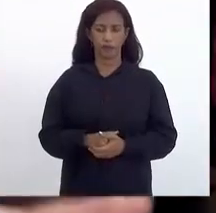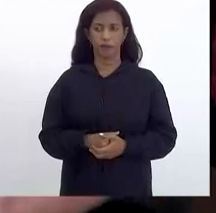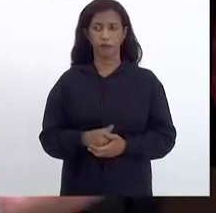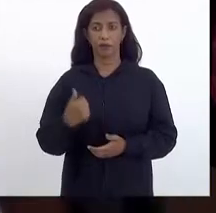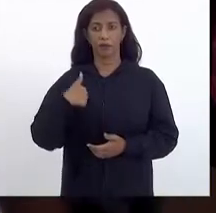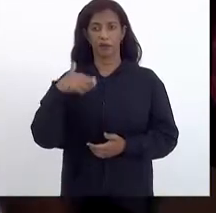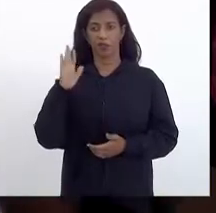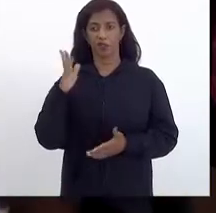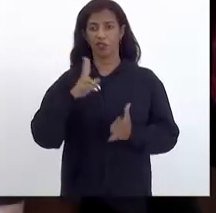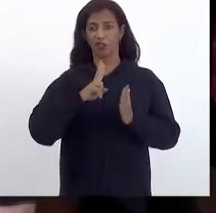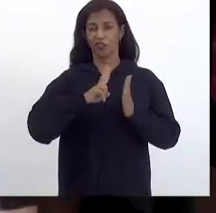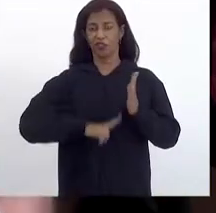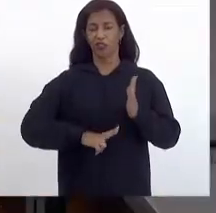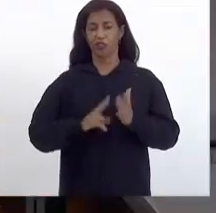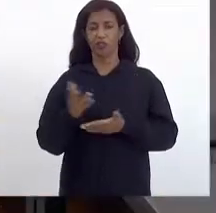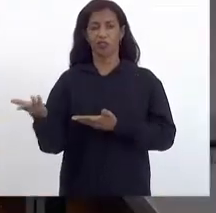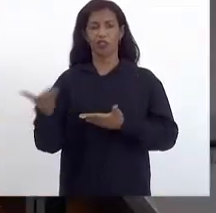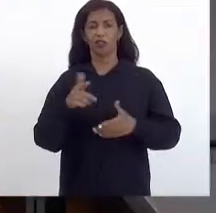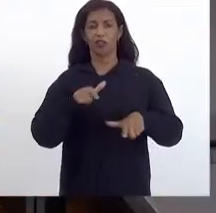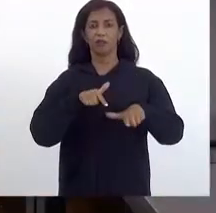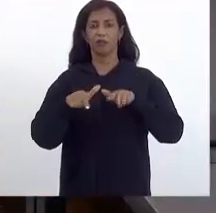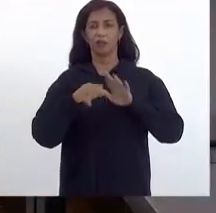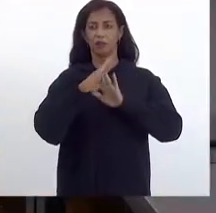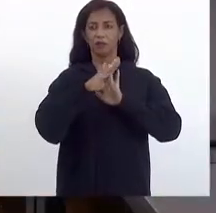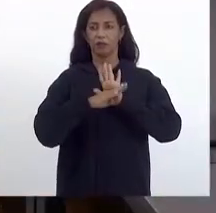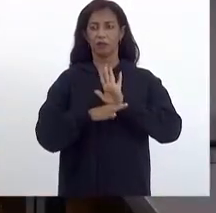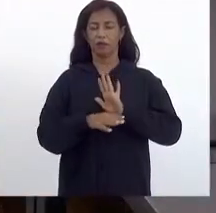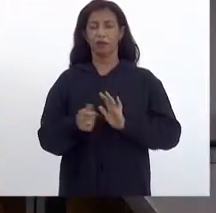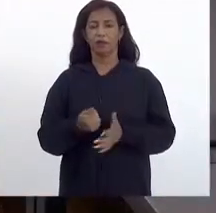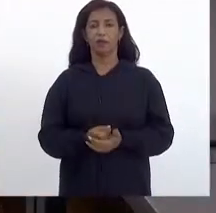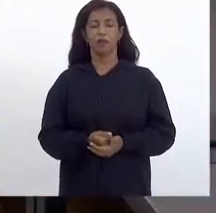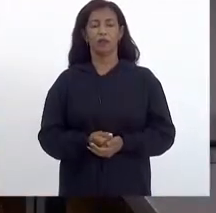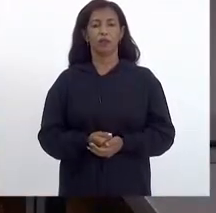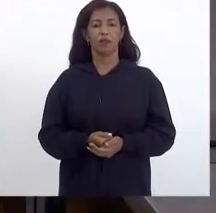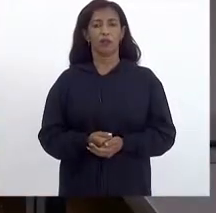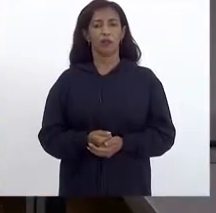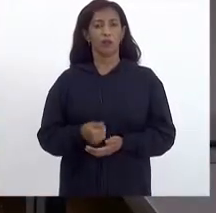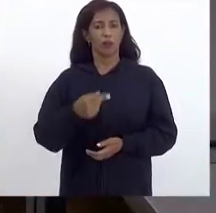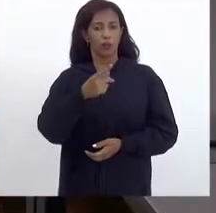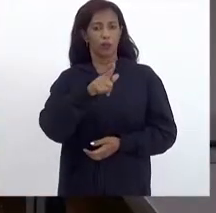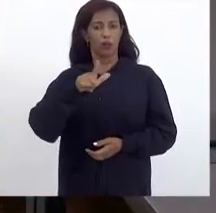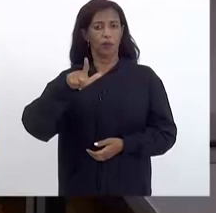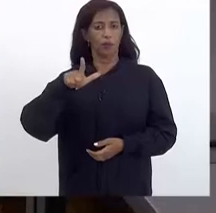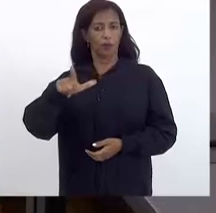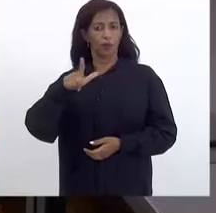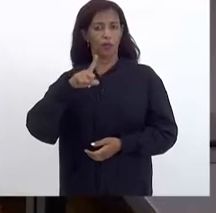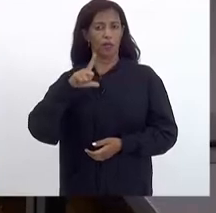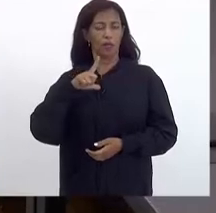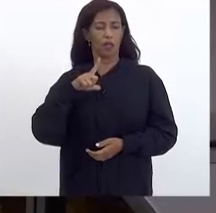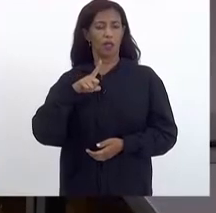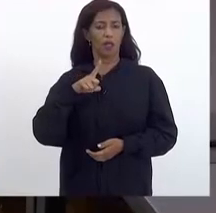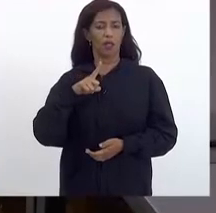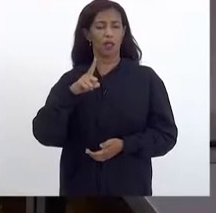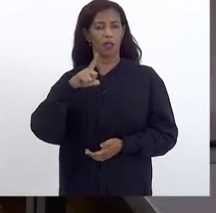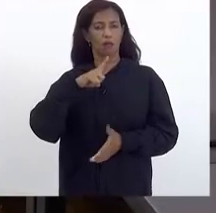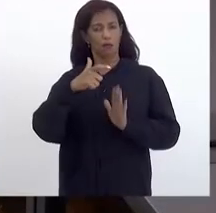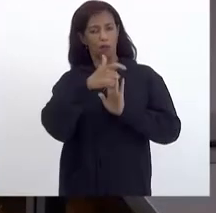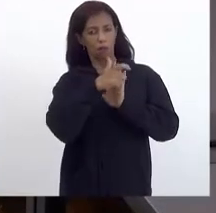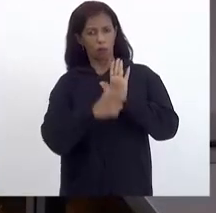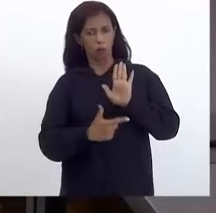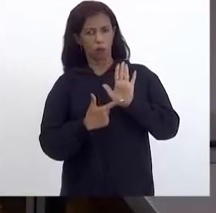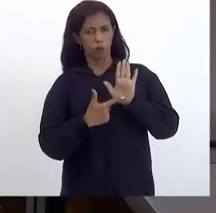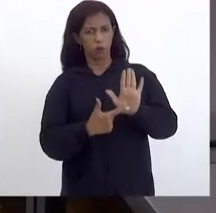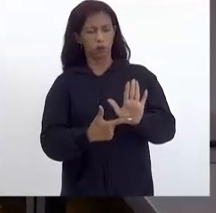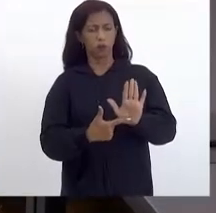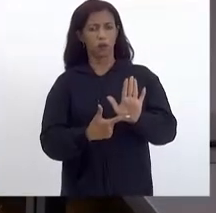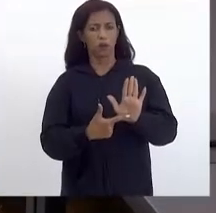lido. Chamos, trabalhos à ordem... O projeto de lei 495 por 2020, em que pede as ressalvas devidamente expostas na